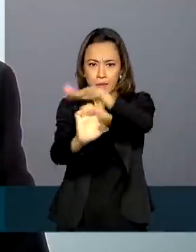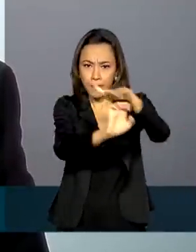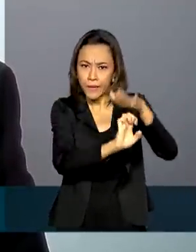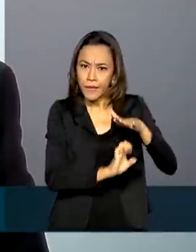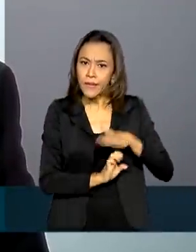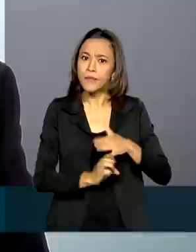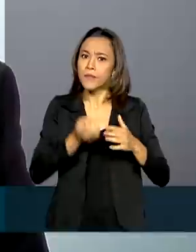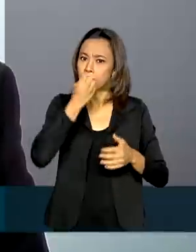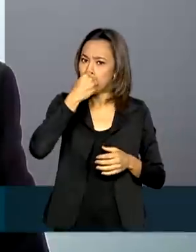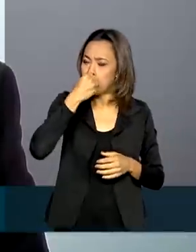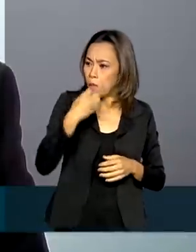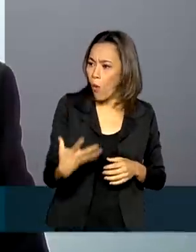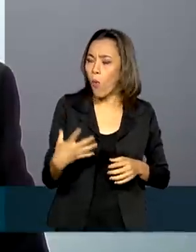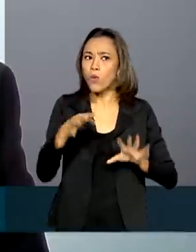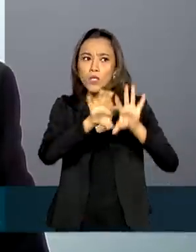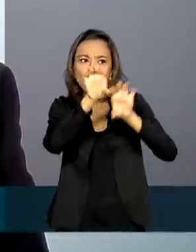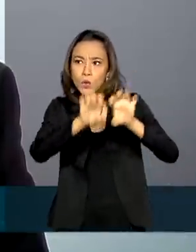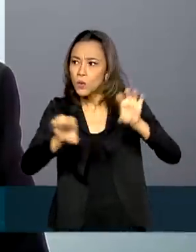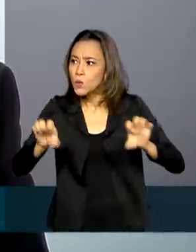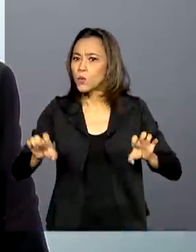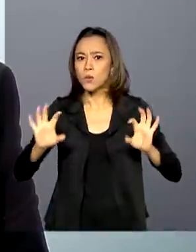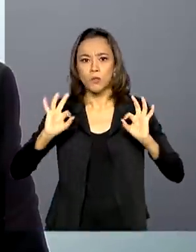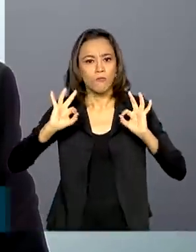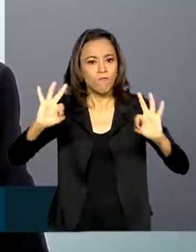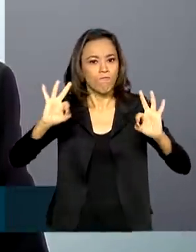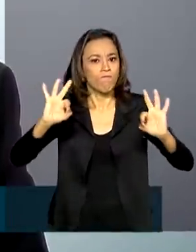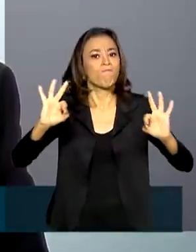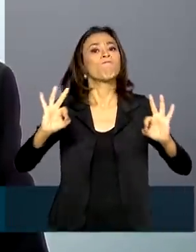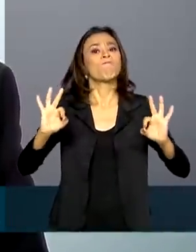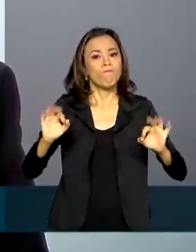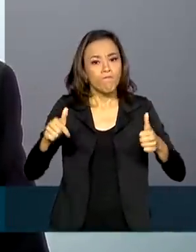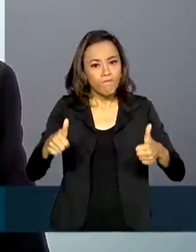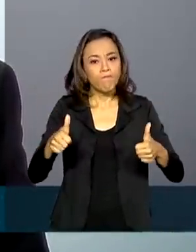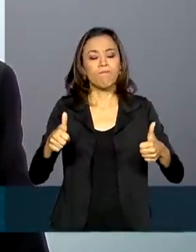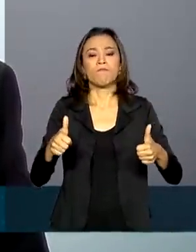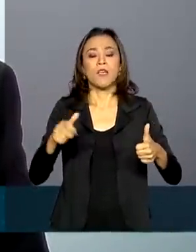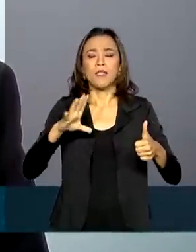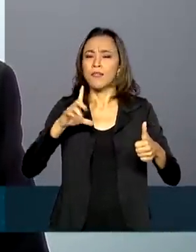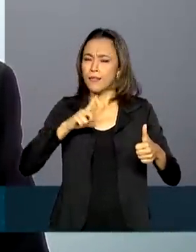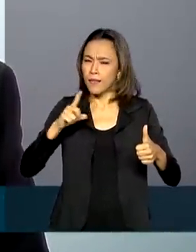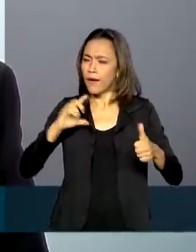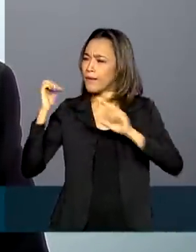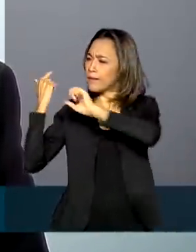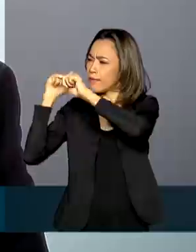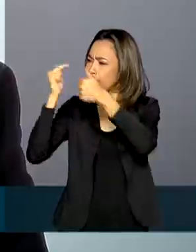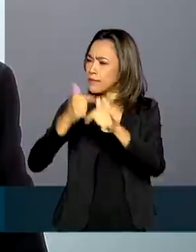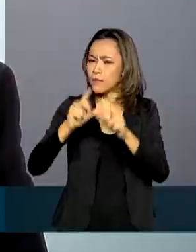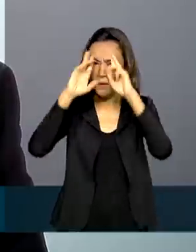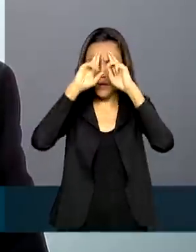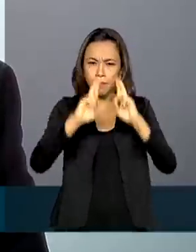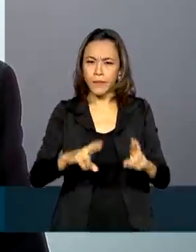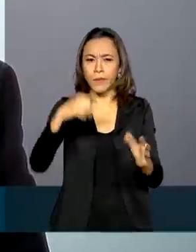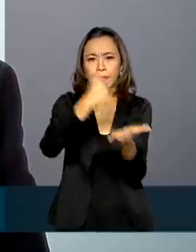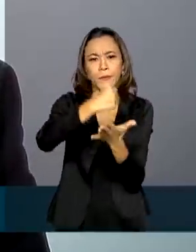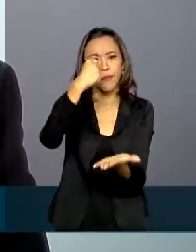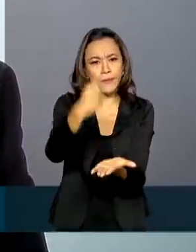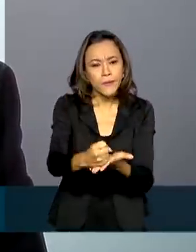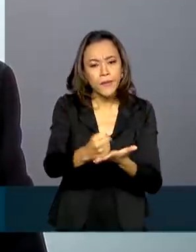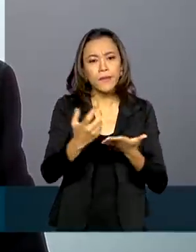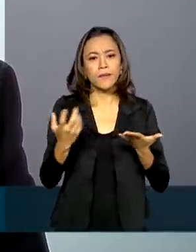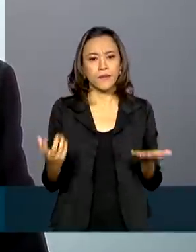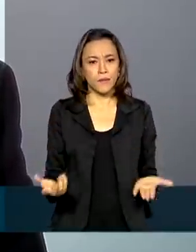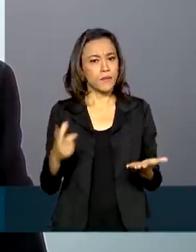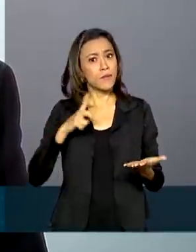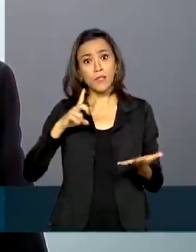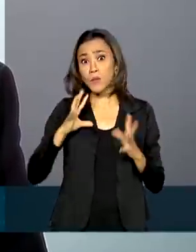tem bons ativos, tem estruturação sofisticada, tem funding, tem tradição de respeito ao contrato, ou seja,